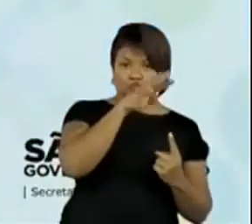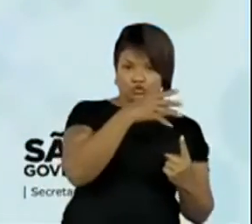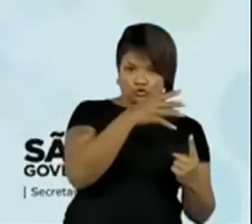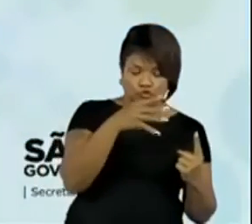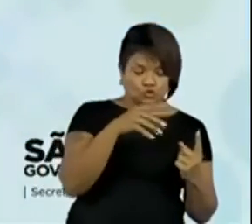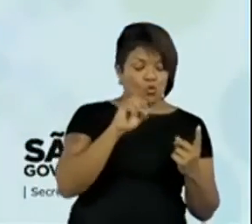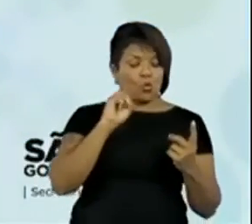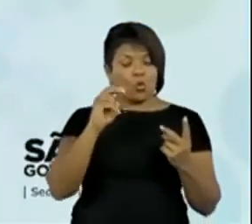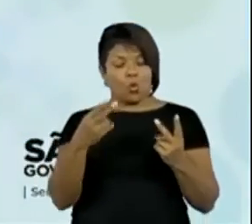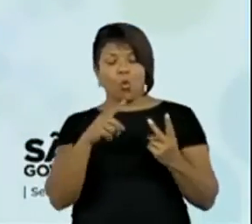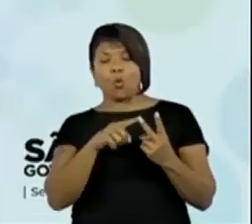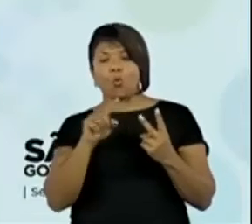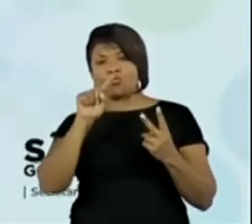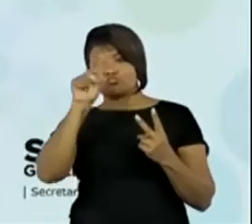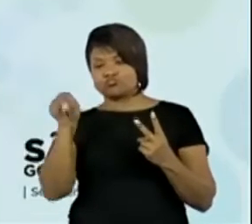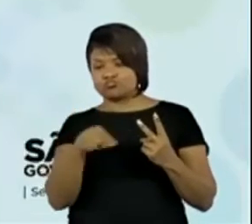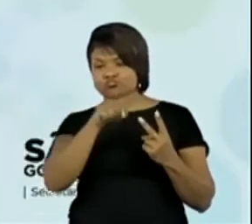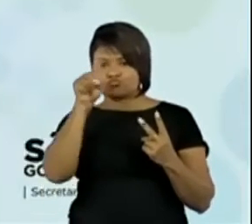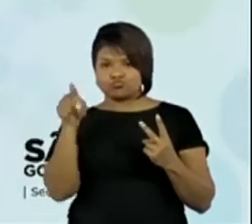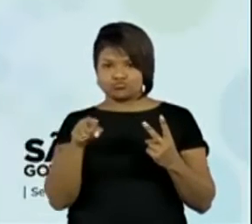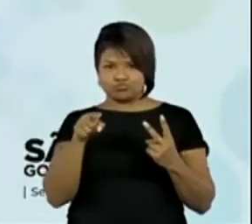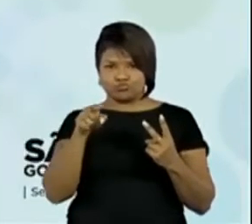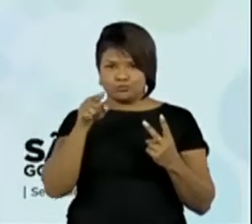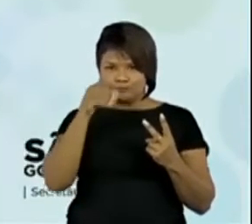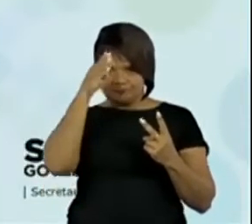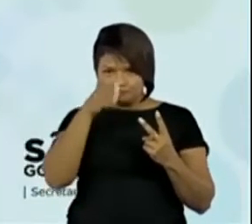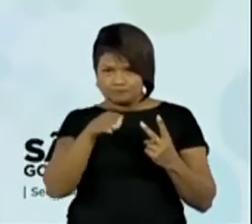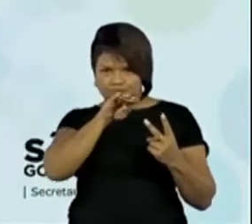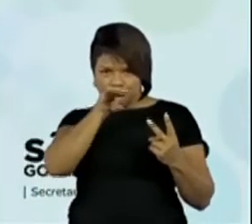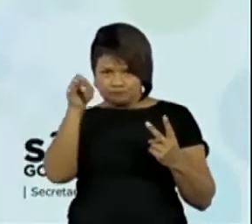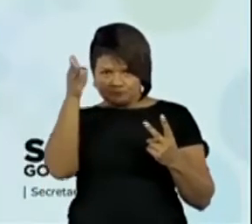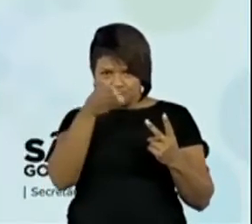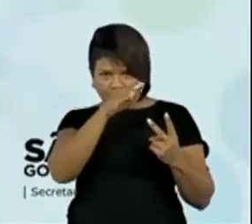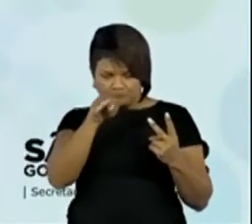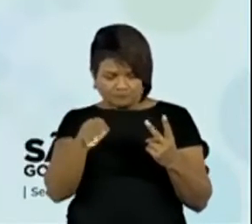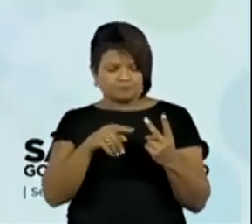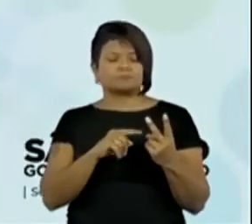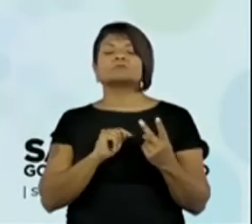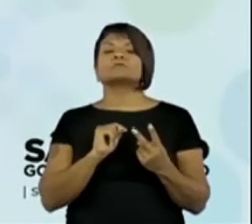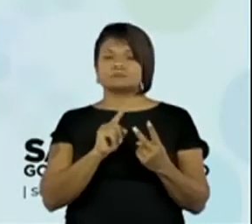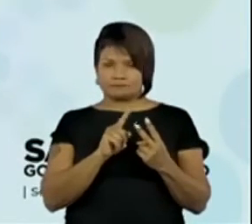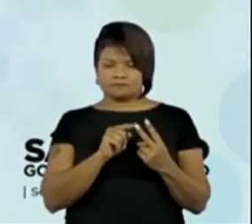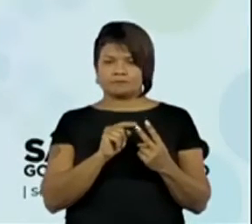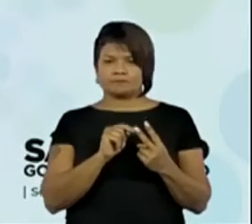quanto para o se estima, tá? Então, vamos lá. Esse